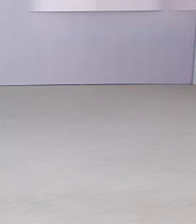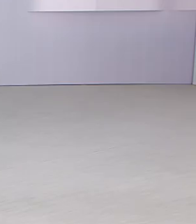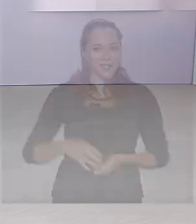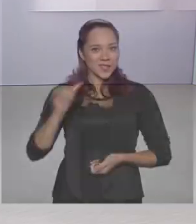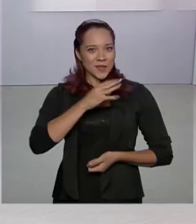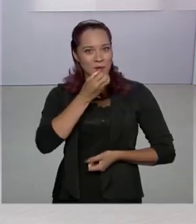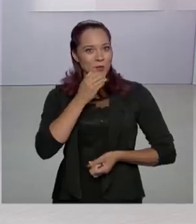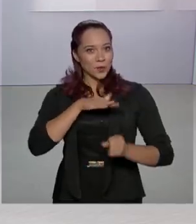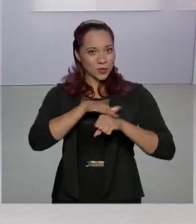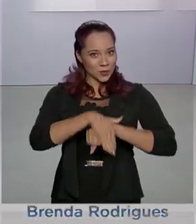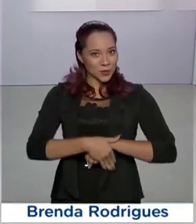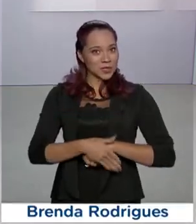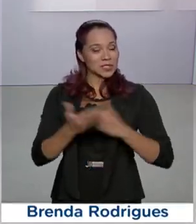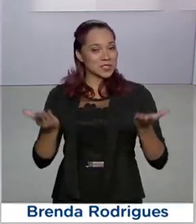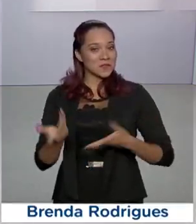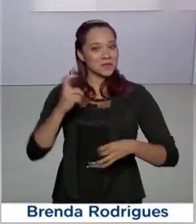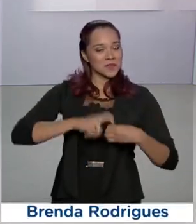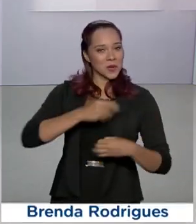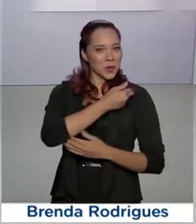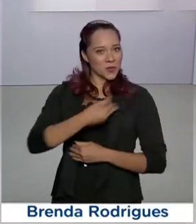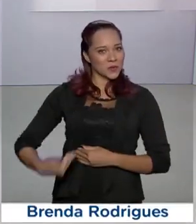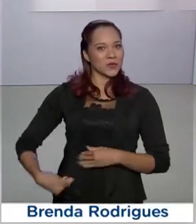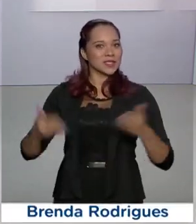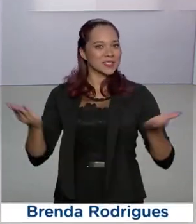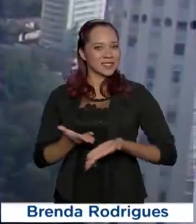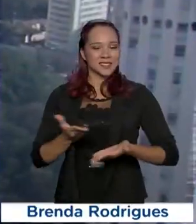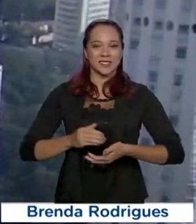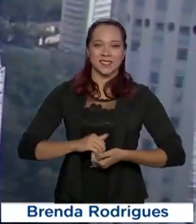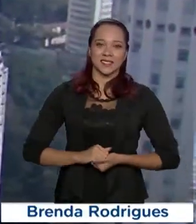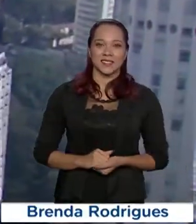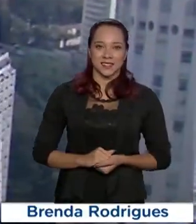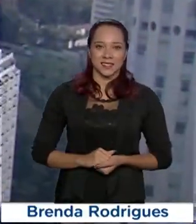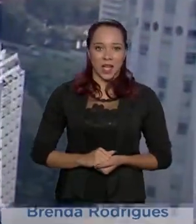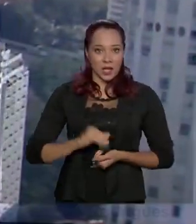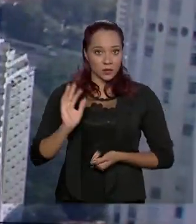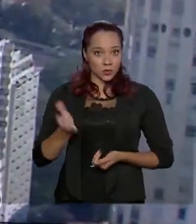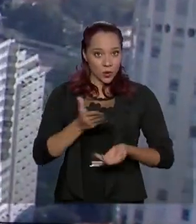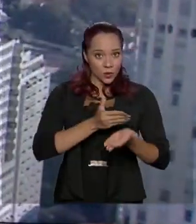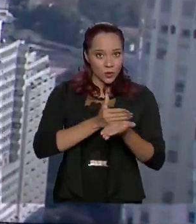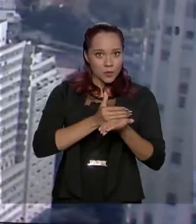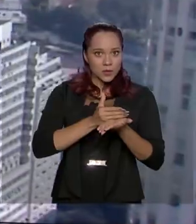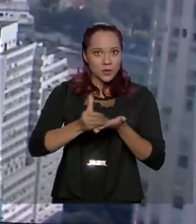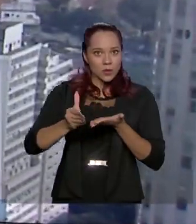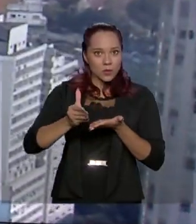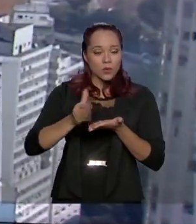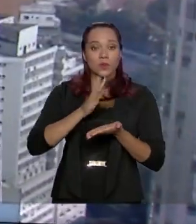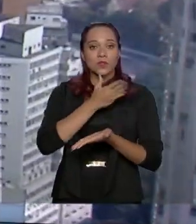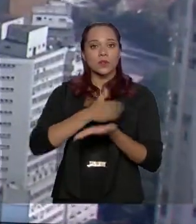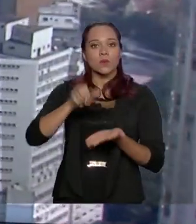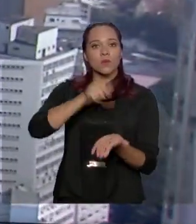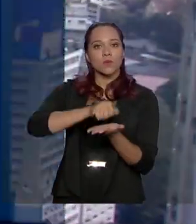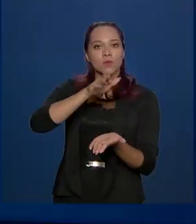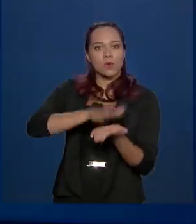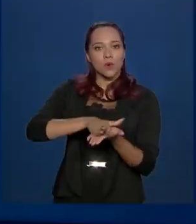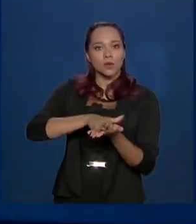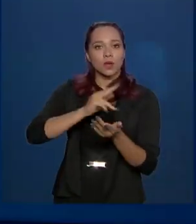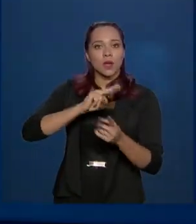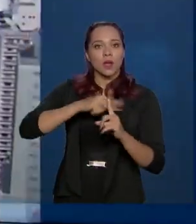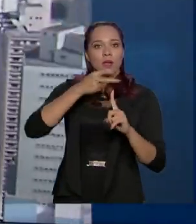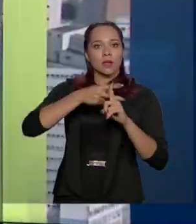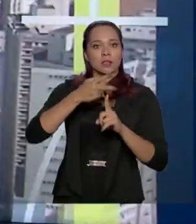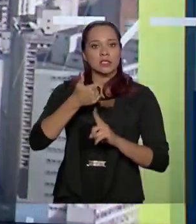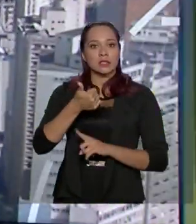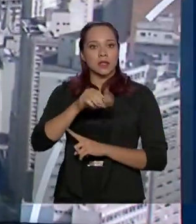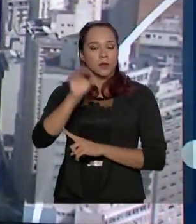Olá, boa noite. Estamos de volta com o Governo Agora. Entrou em vigor a extinção da multa adicional de 10%